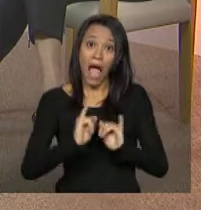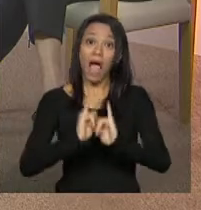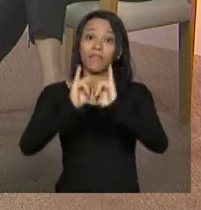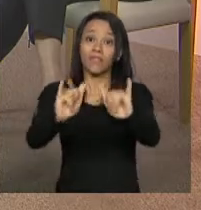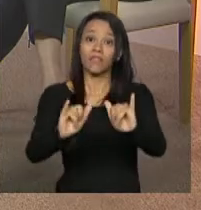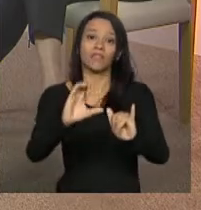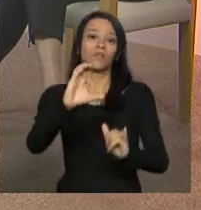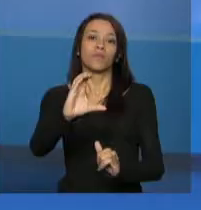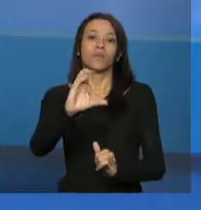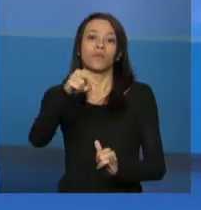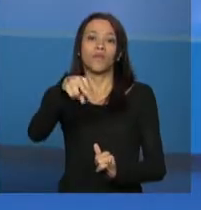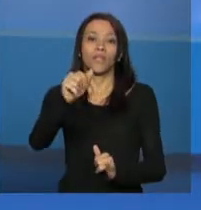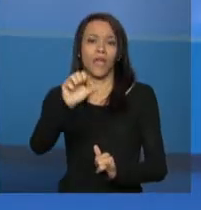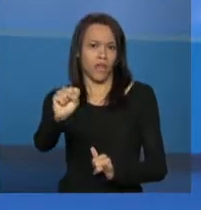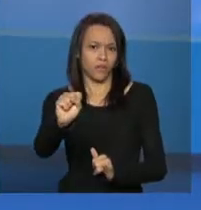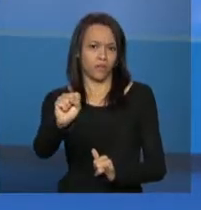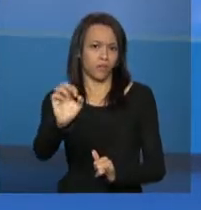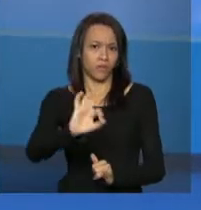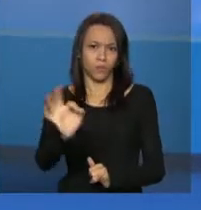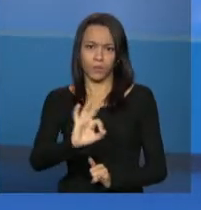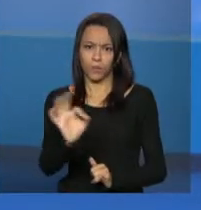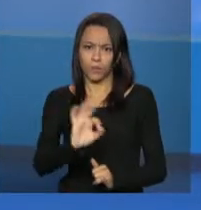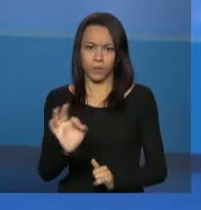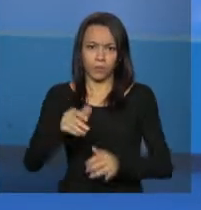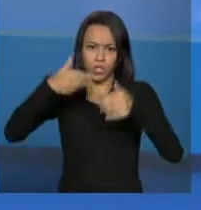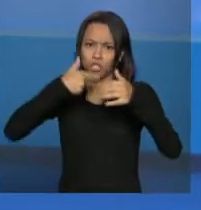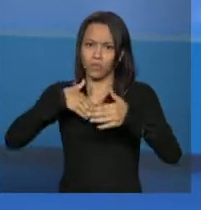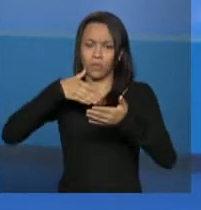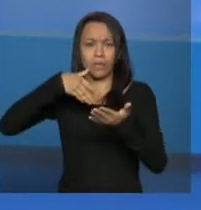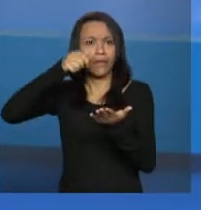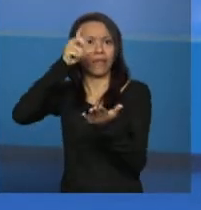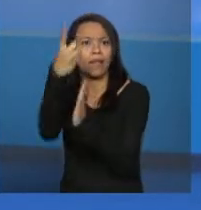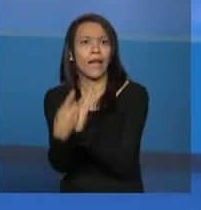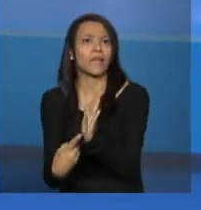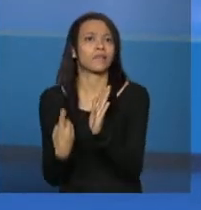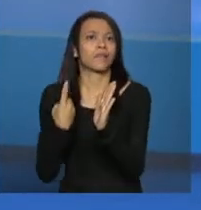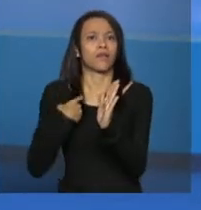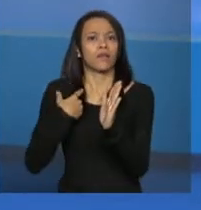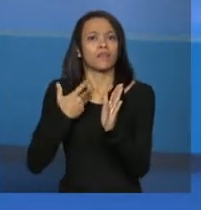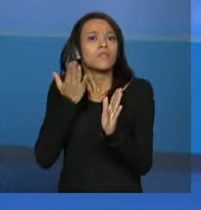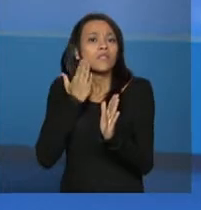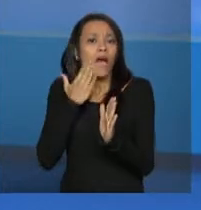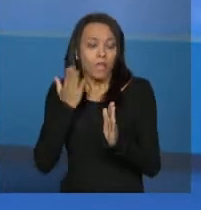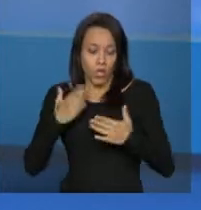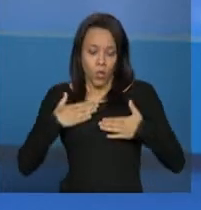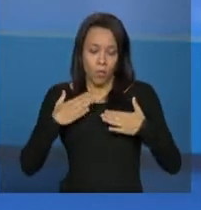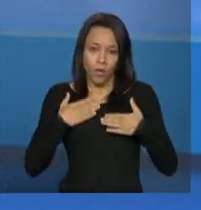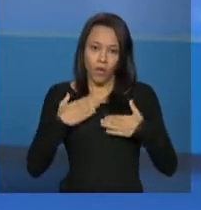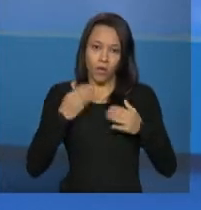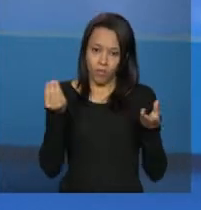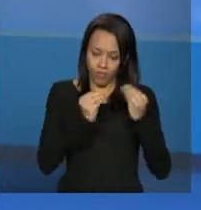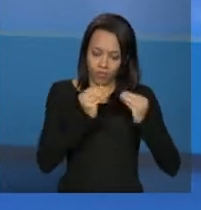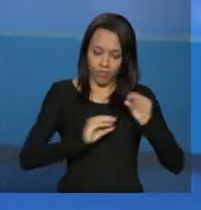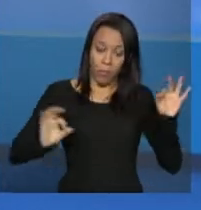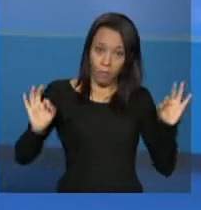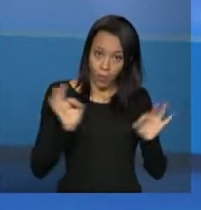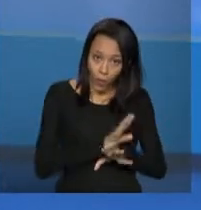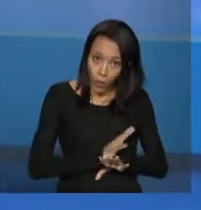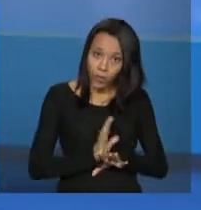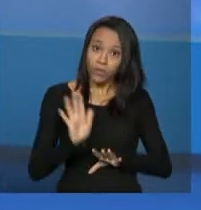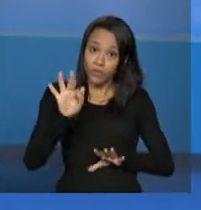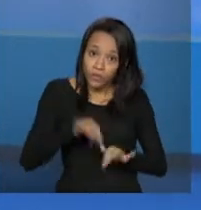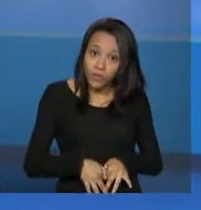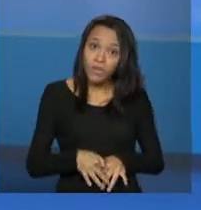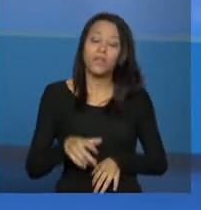foi feito isso não foi pensado então não existe uma certificação uma declaração nada de que seu cadastro está concluído existe sim um atestado de